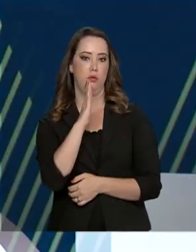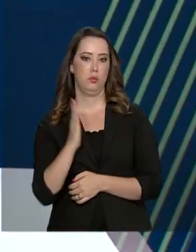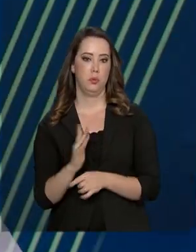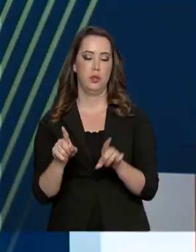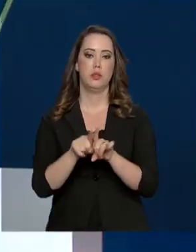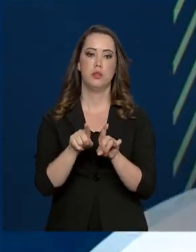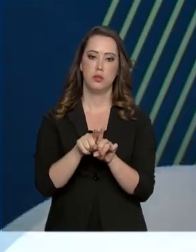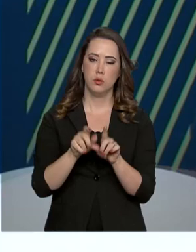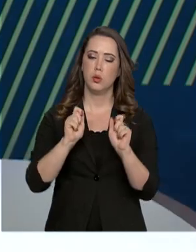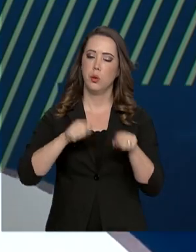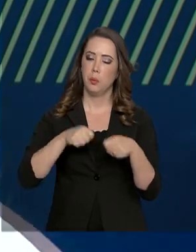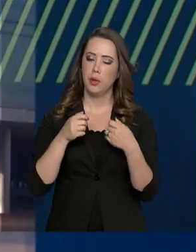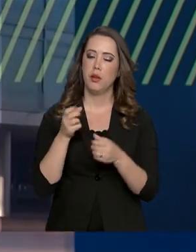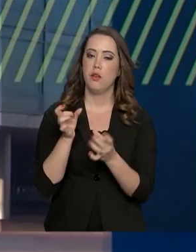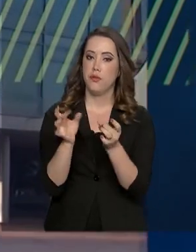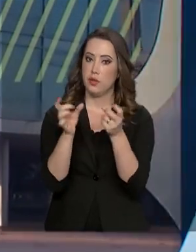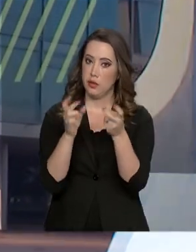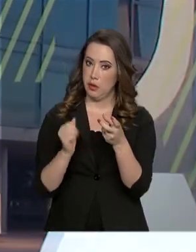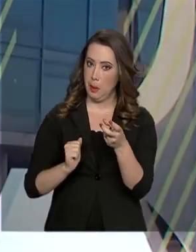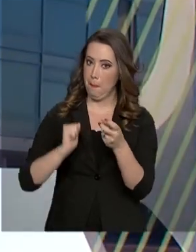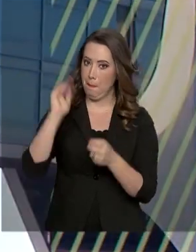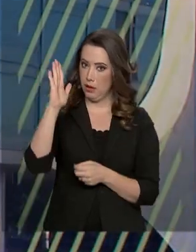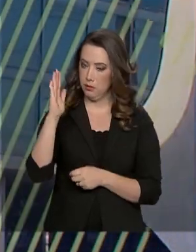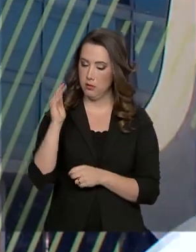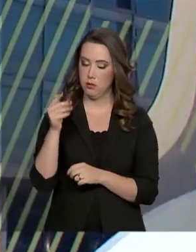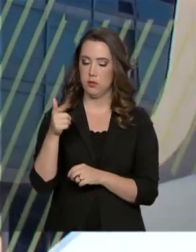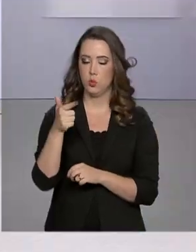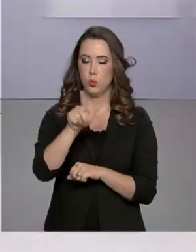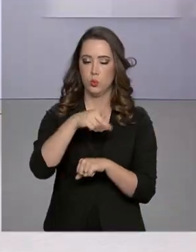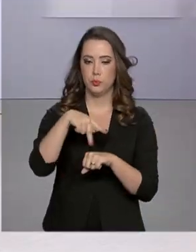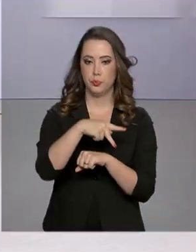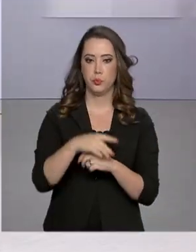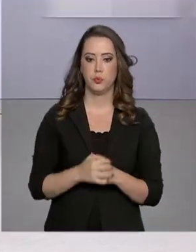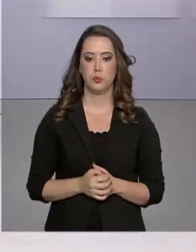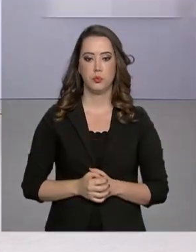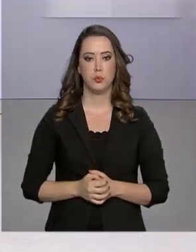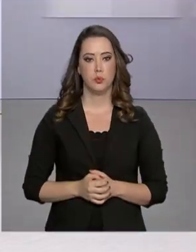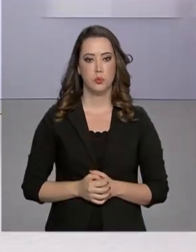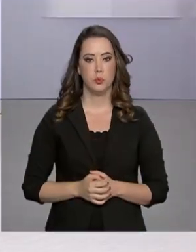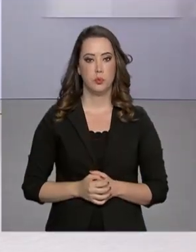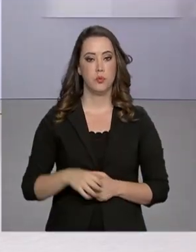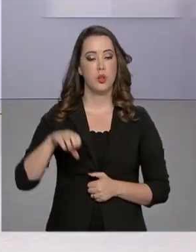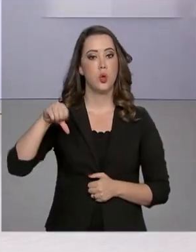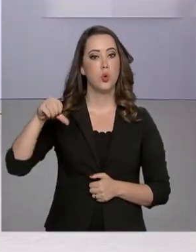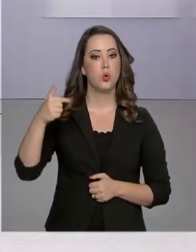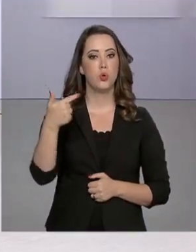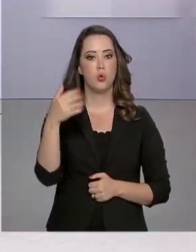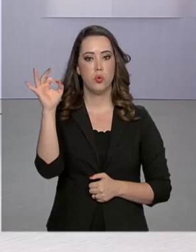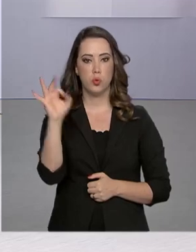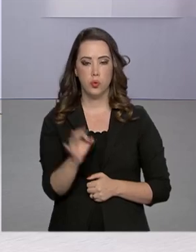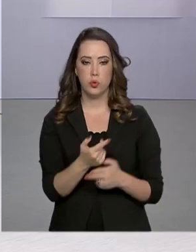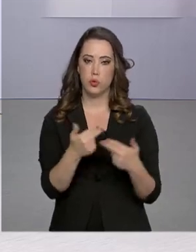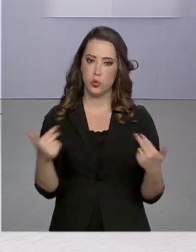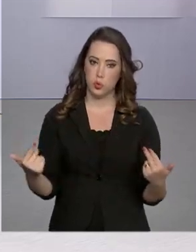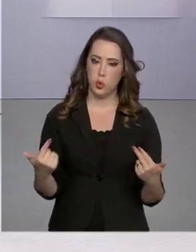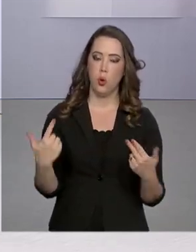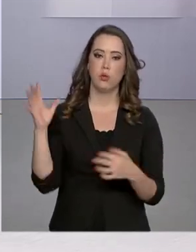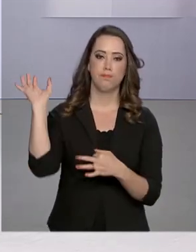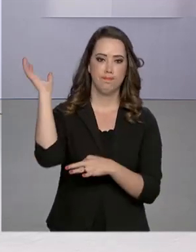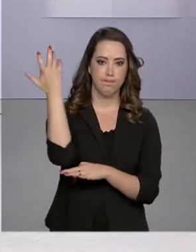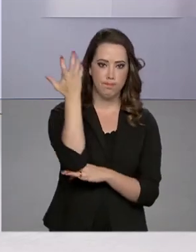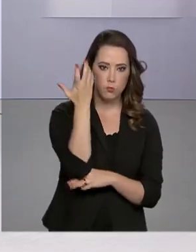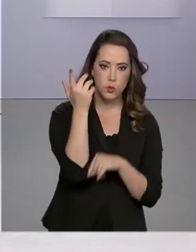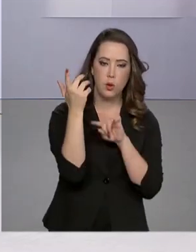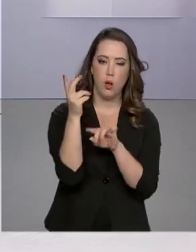e da competitividade internacional do país. 92% dos produtos de origem vegetal